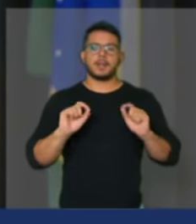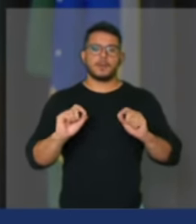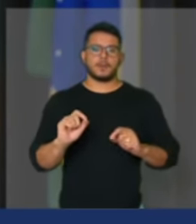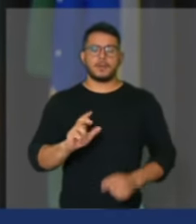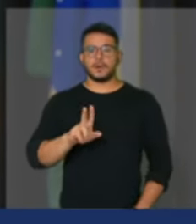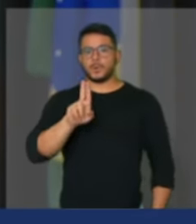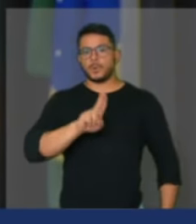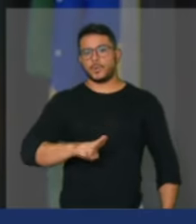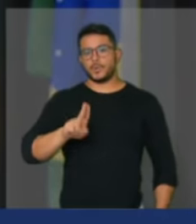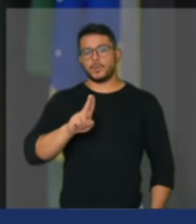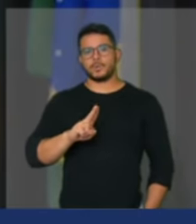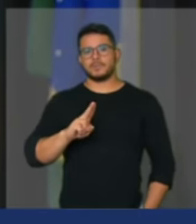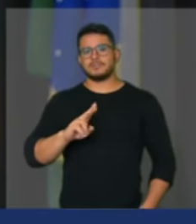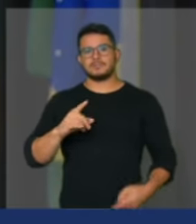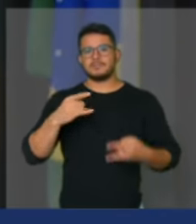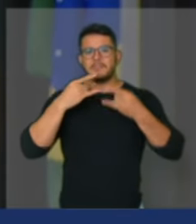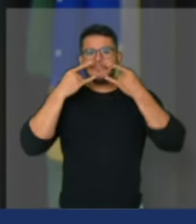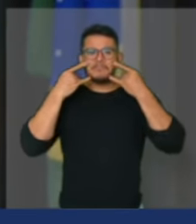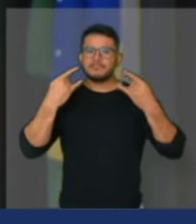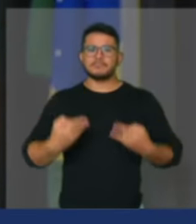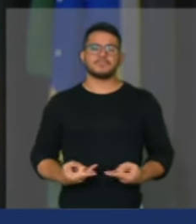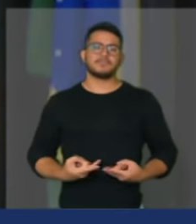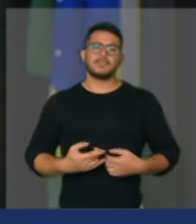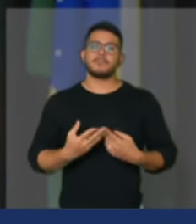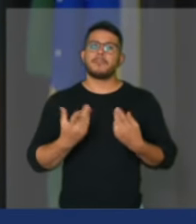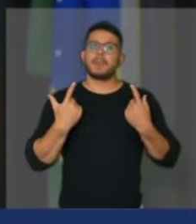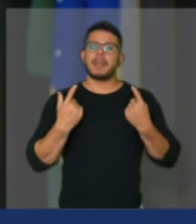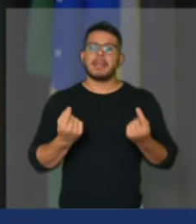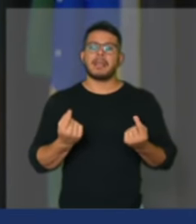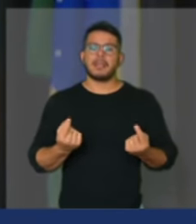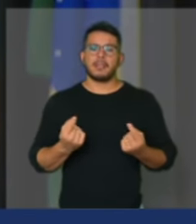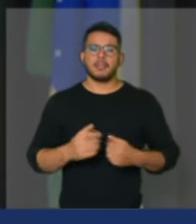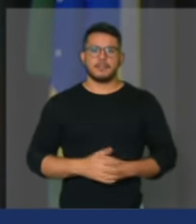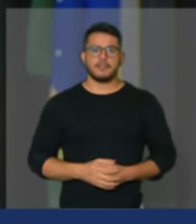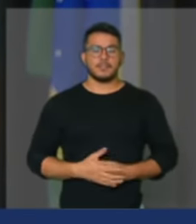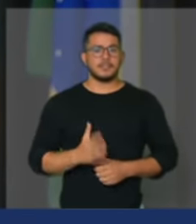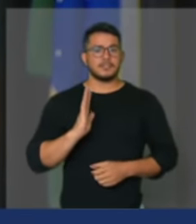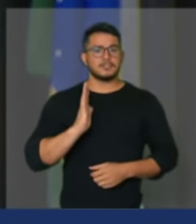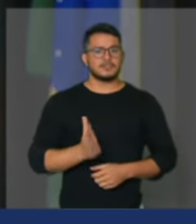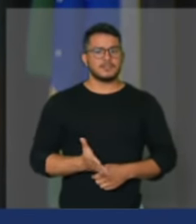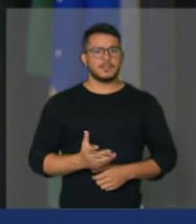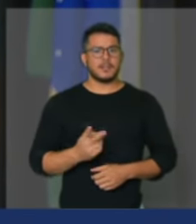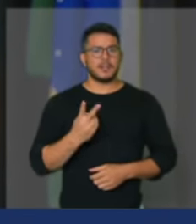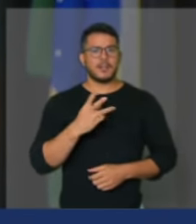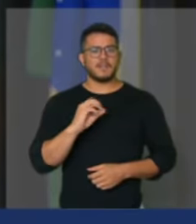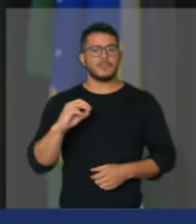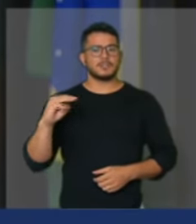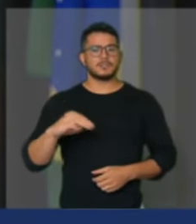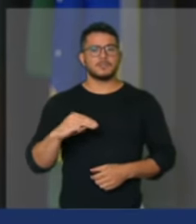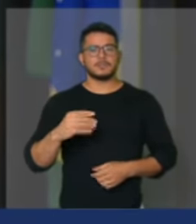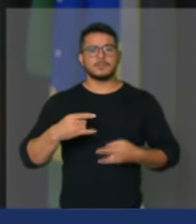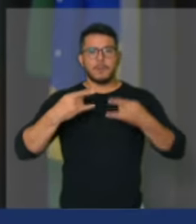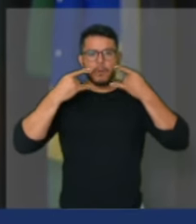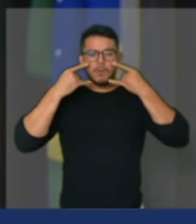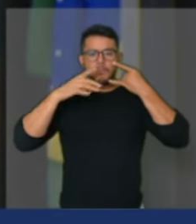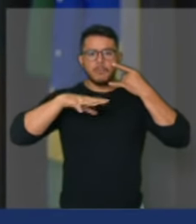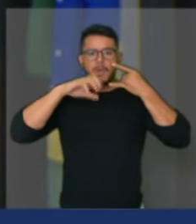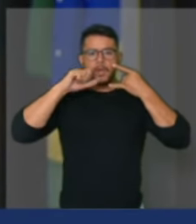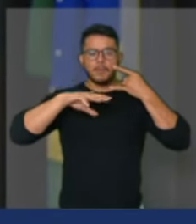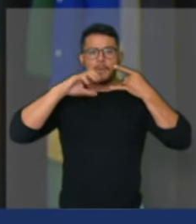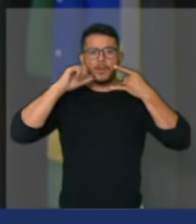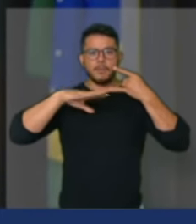públicas não tem mais sentido mais de 20 minutos caminhando está respirando gás carbônico